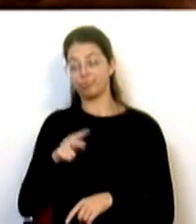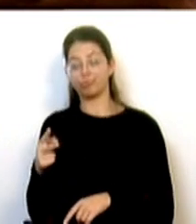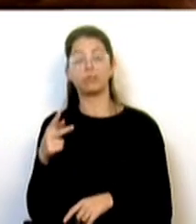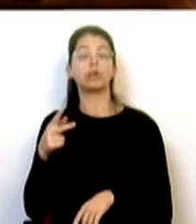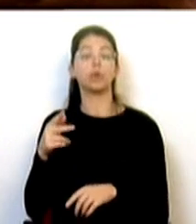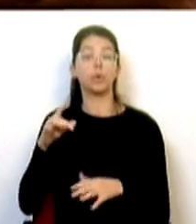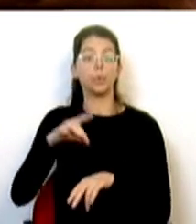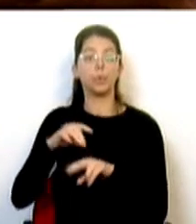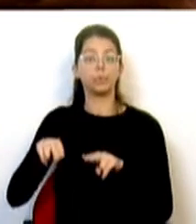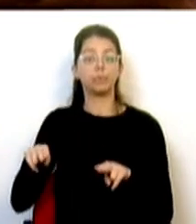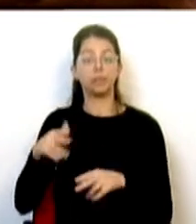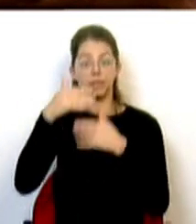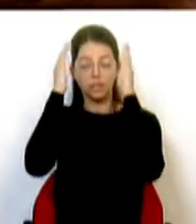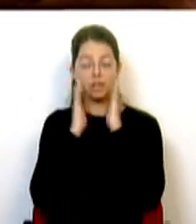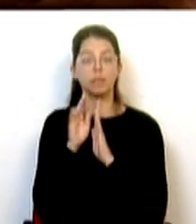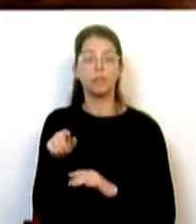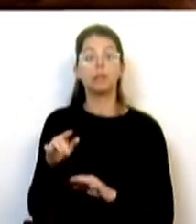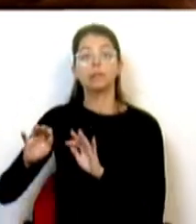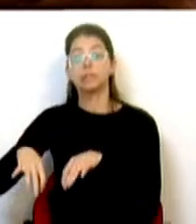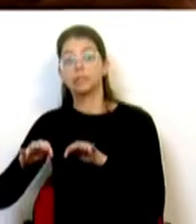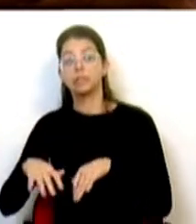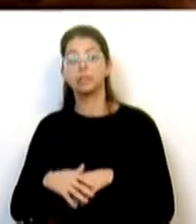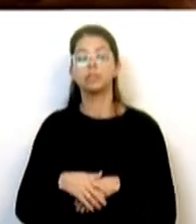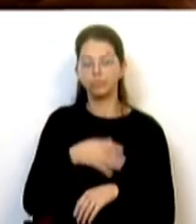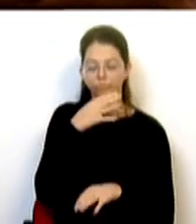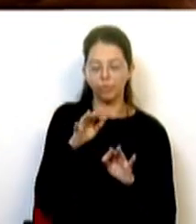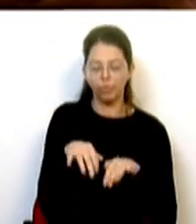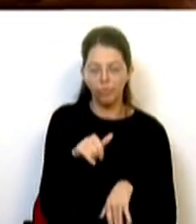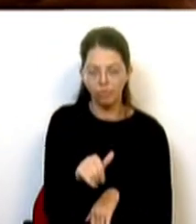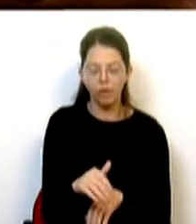Maria, parece que não existirem razões... Tenho de concluir, Sr. Deputado.